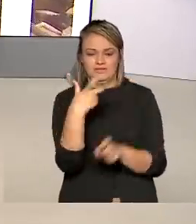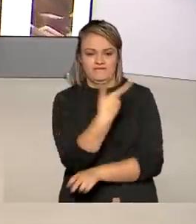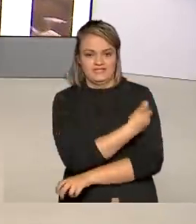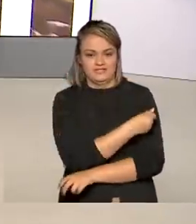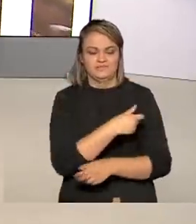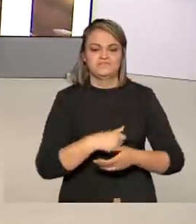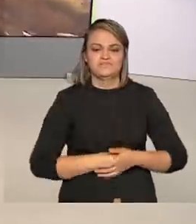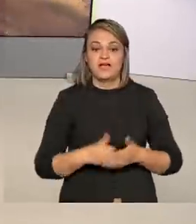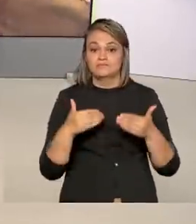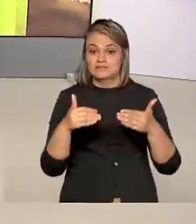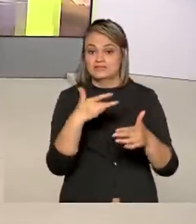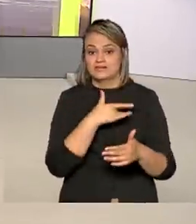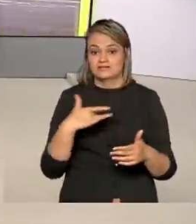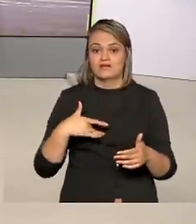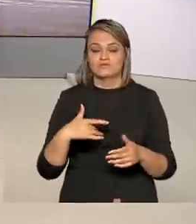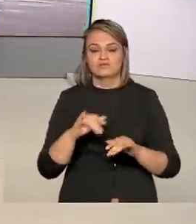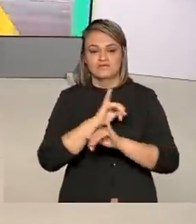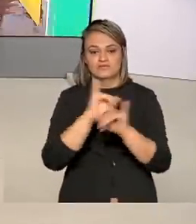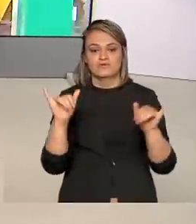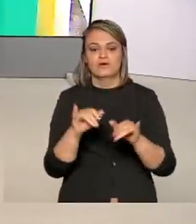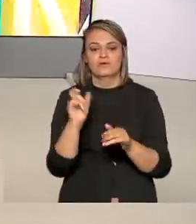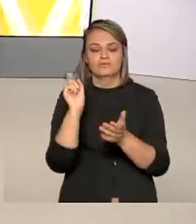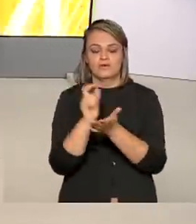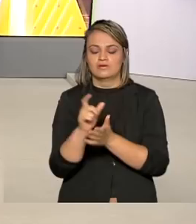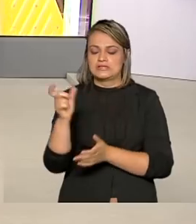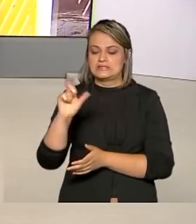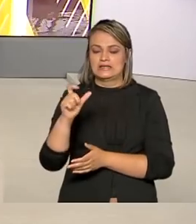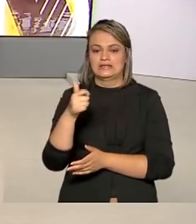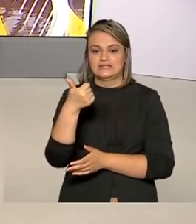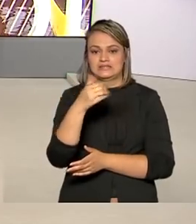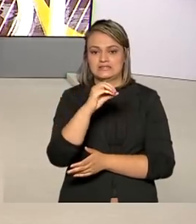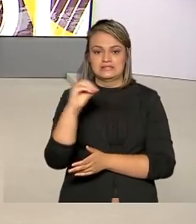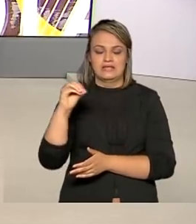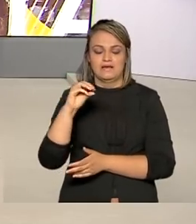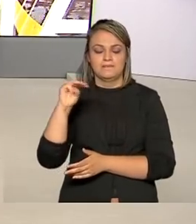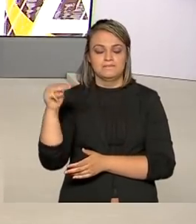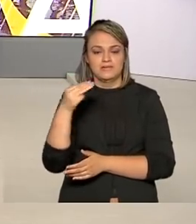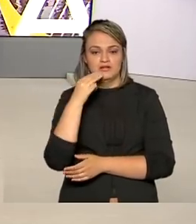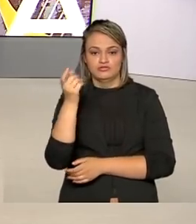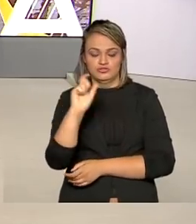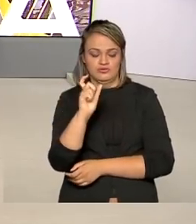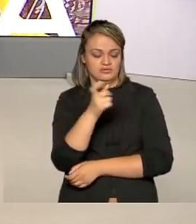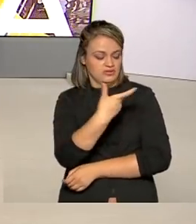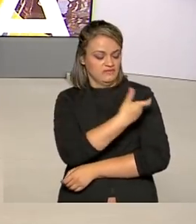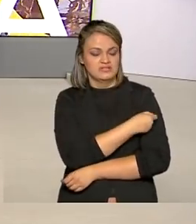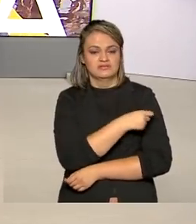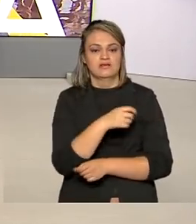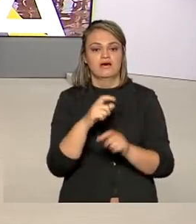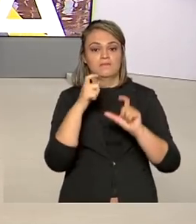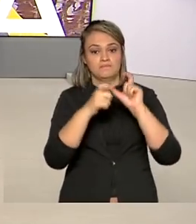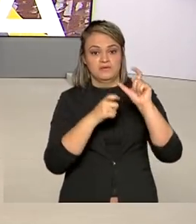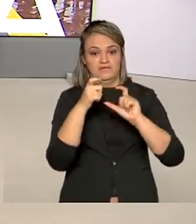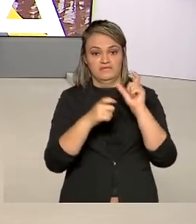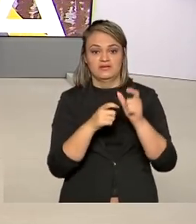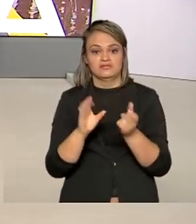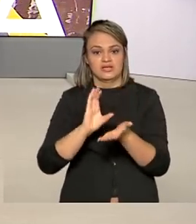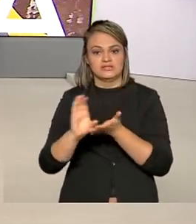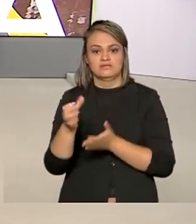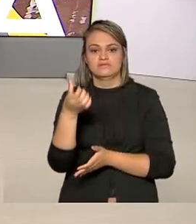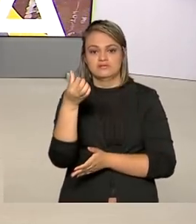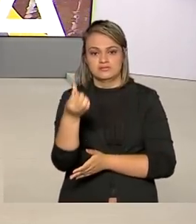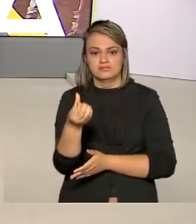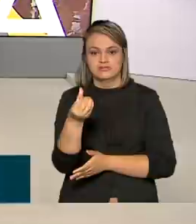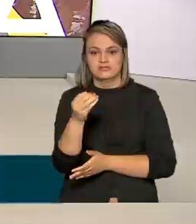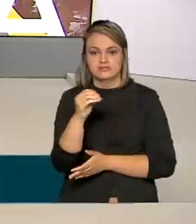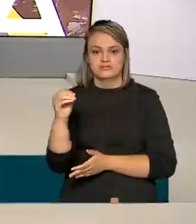O Ministério da Saúde anunciou a compra de mais 100 milhões de doses da vacina da Pfizer ao custo de 6 bilhões e 600 milhões de